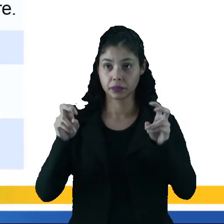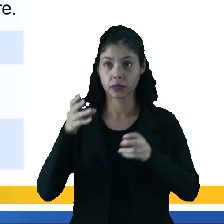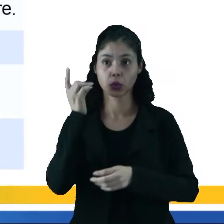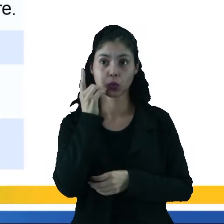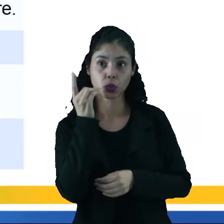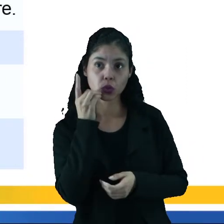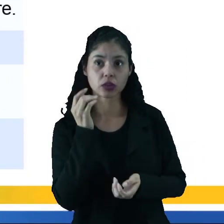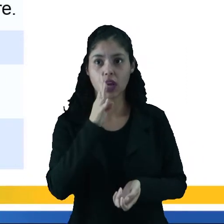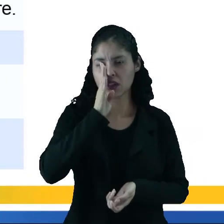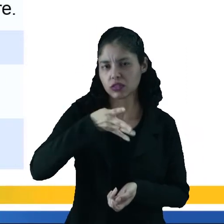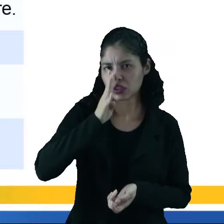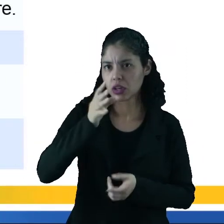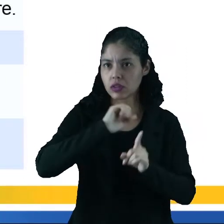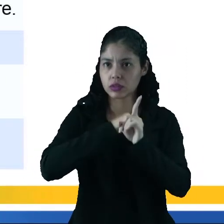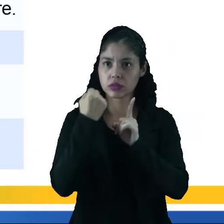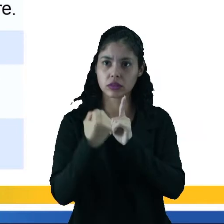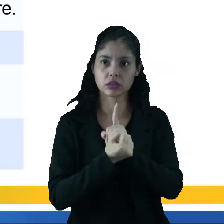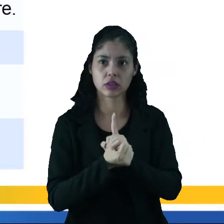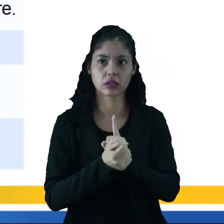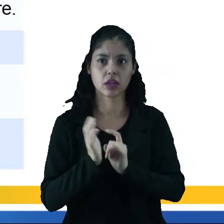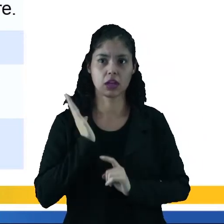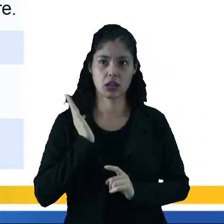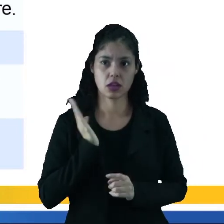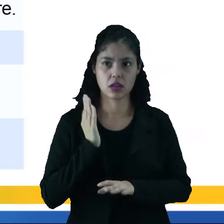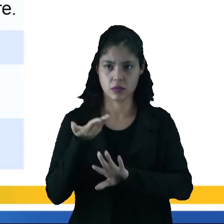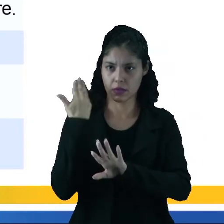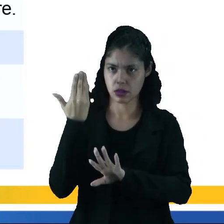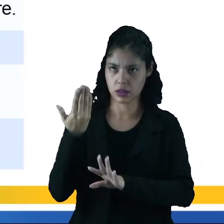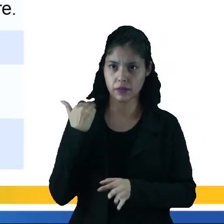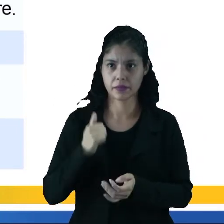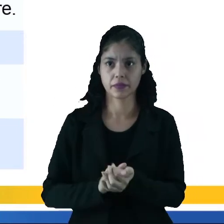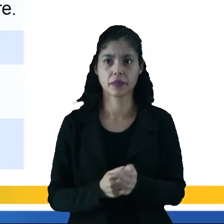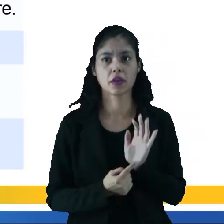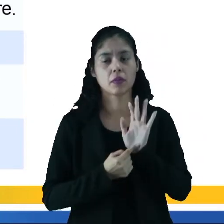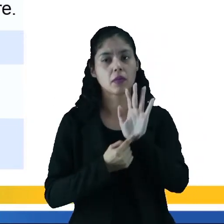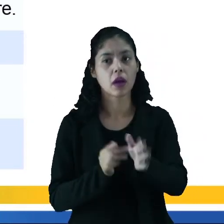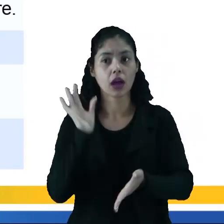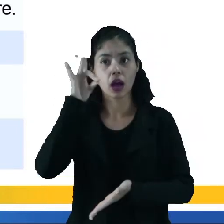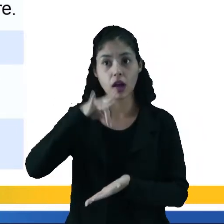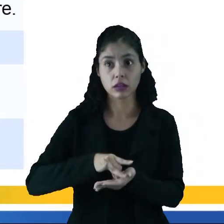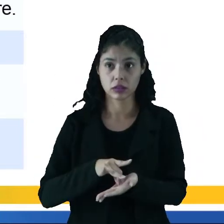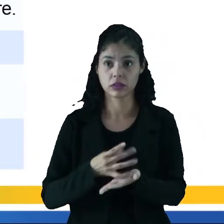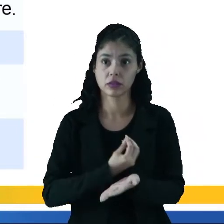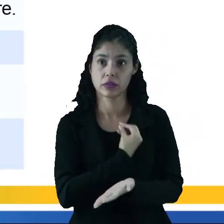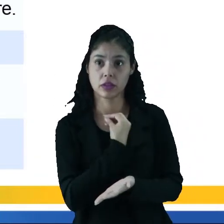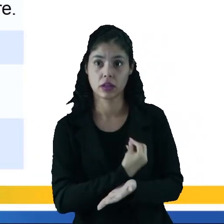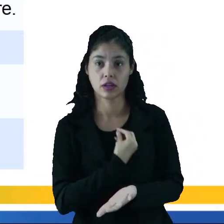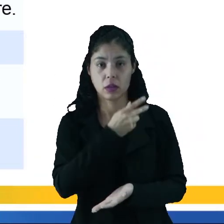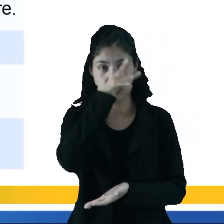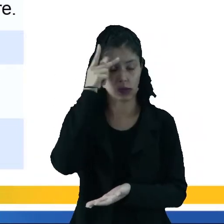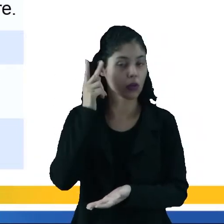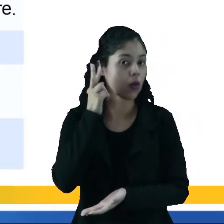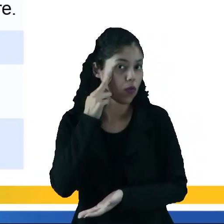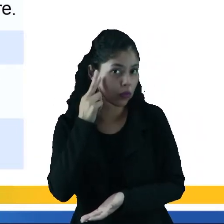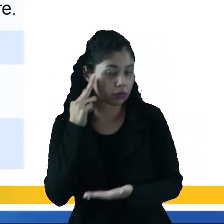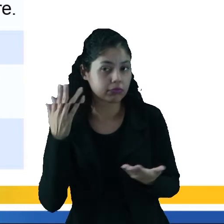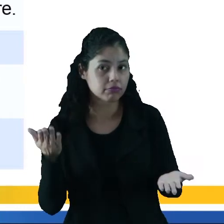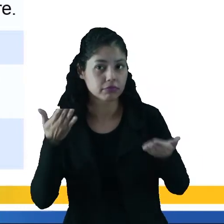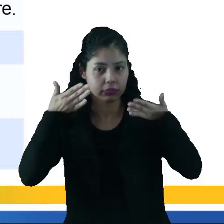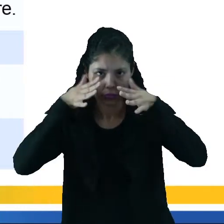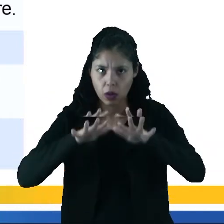cotidiano, a crítica à sociedade burguesa da época, vai retratar a realidade e a vida das pessoas